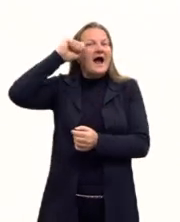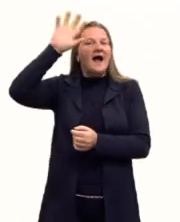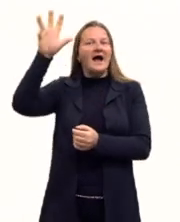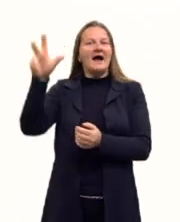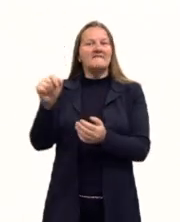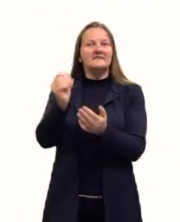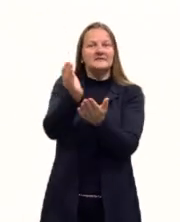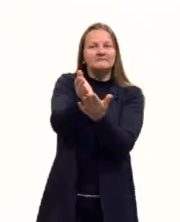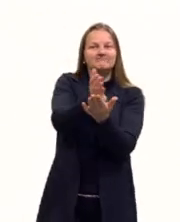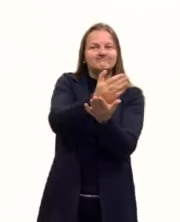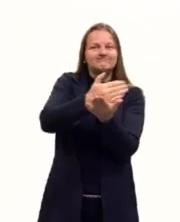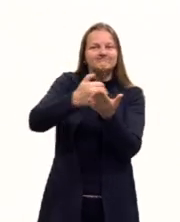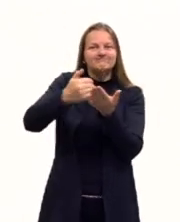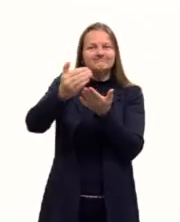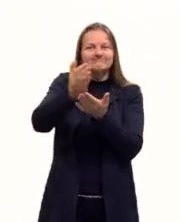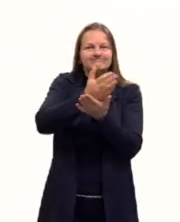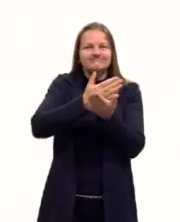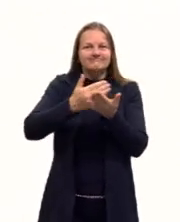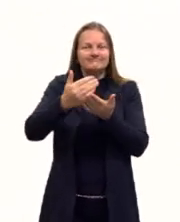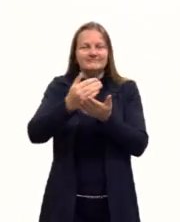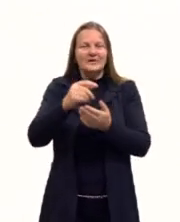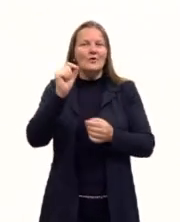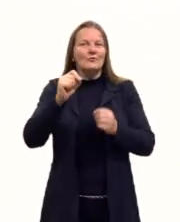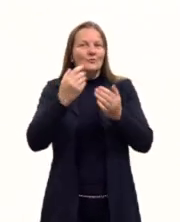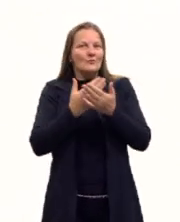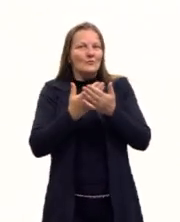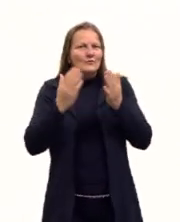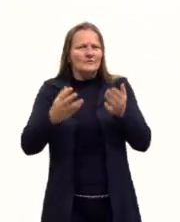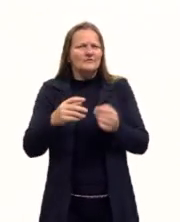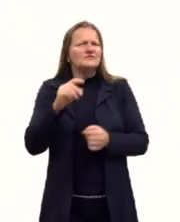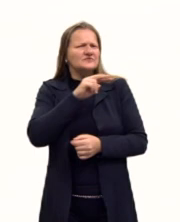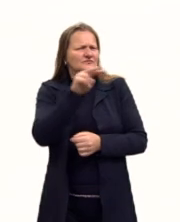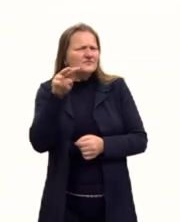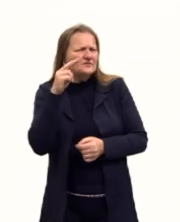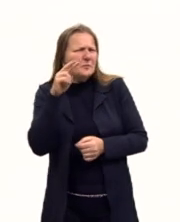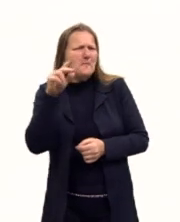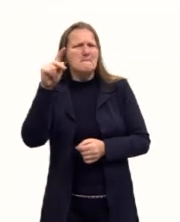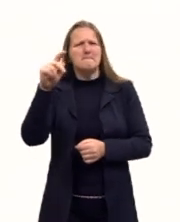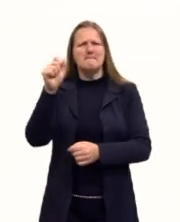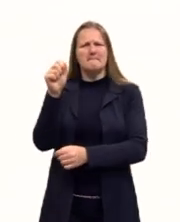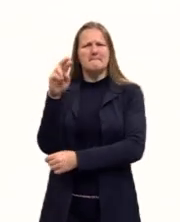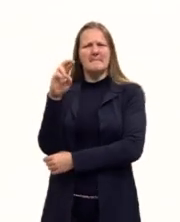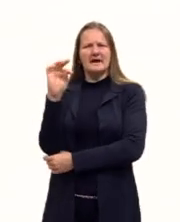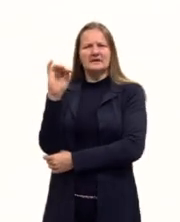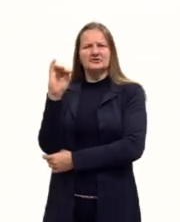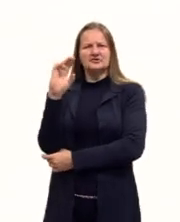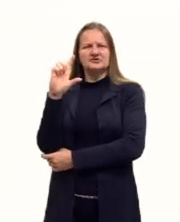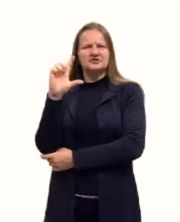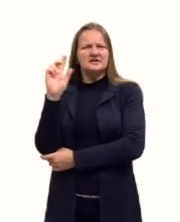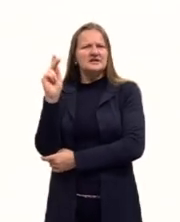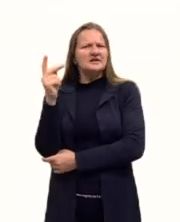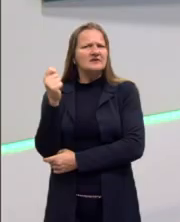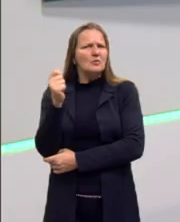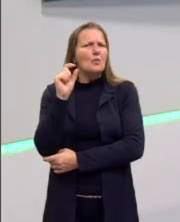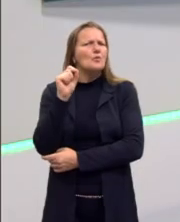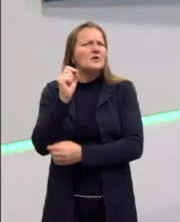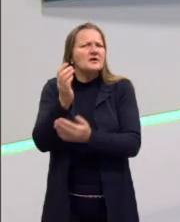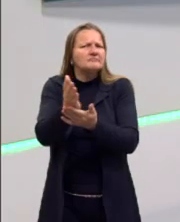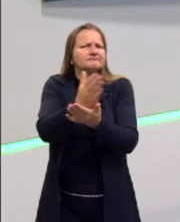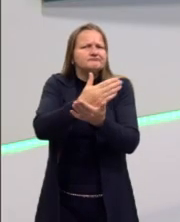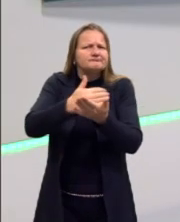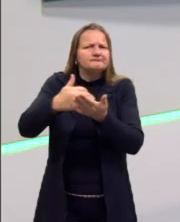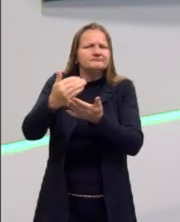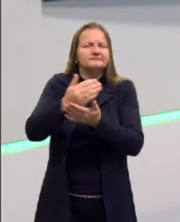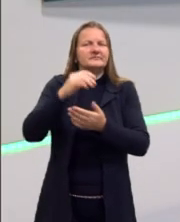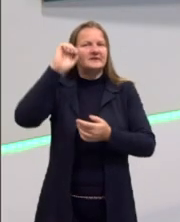África. E é um tema que às vezes as pessoas já ouviram alguma coisa, mas a gente fica pensando, tá, o que foi essa partilha